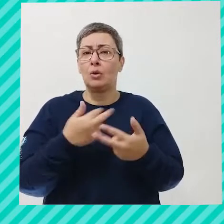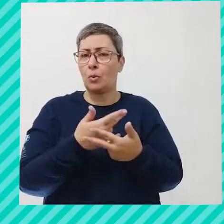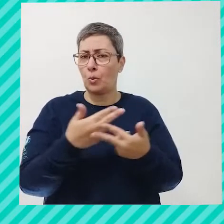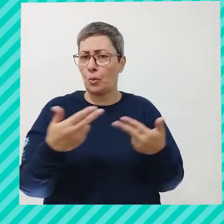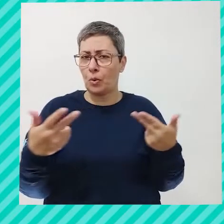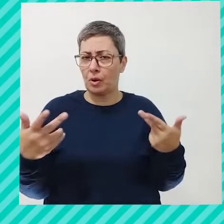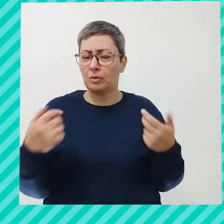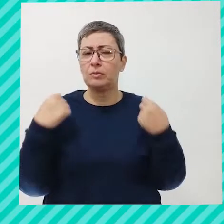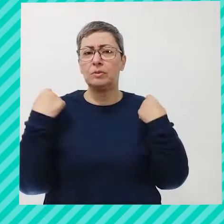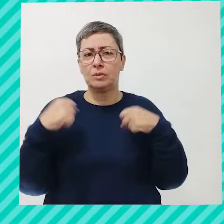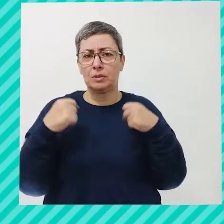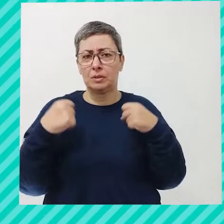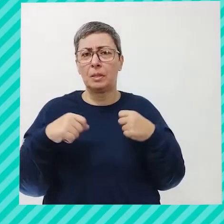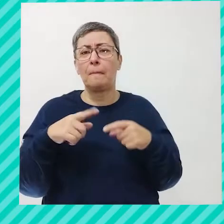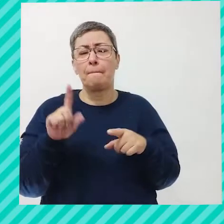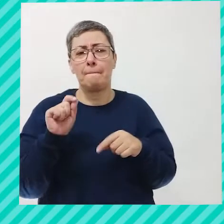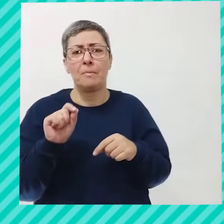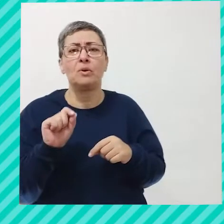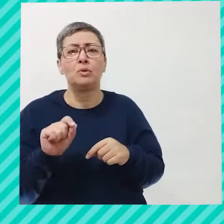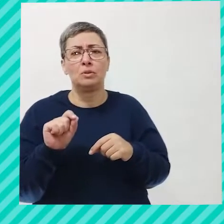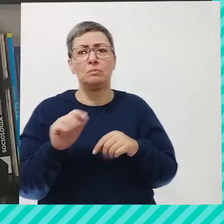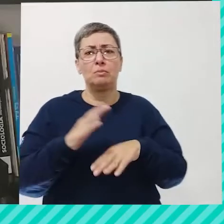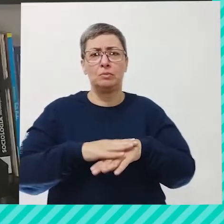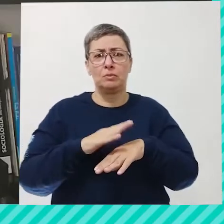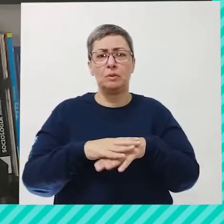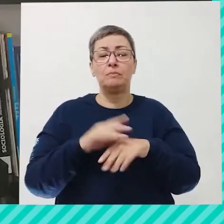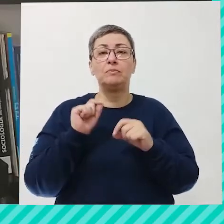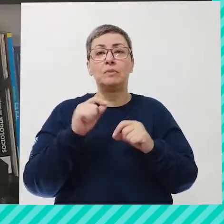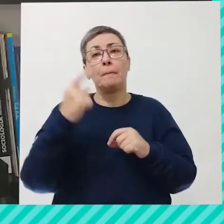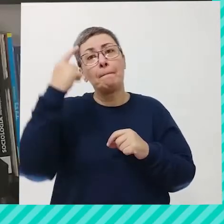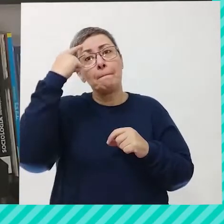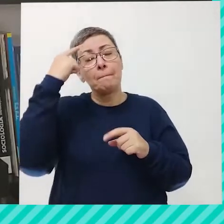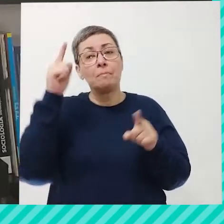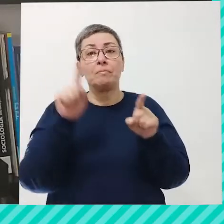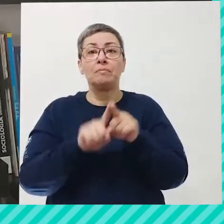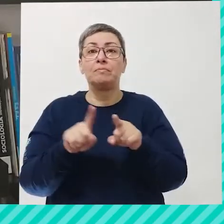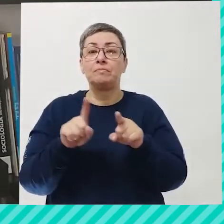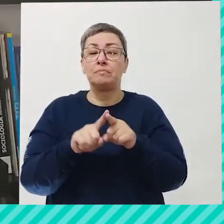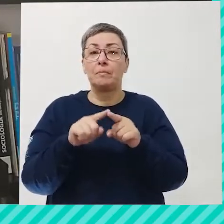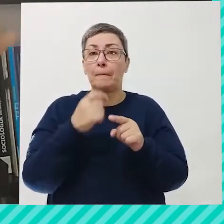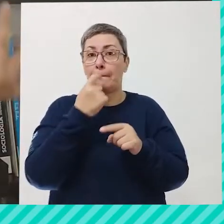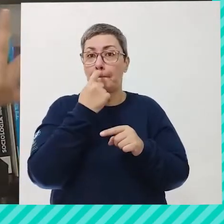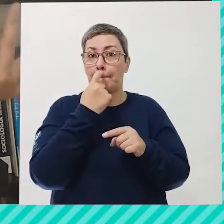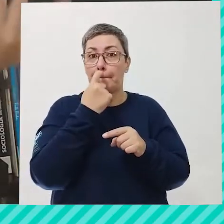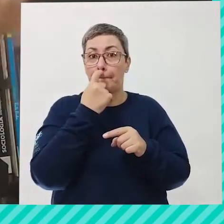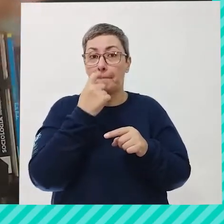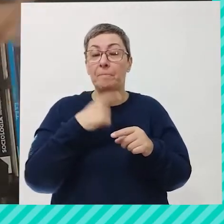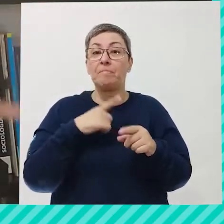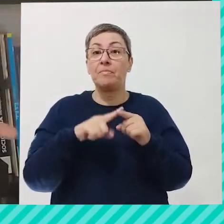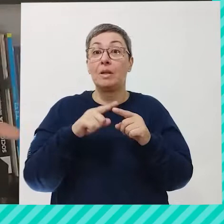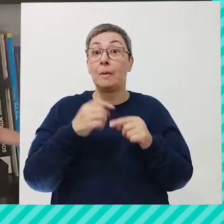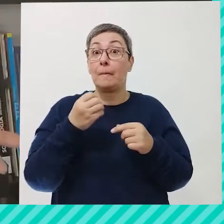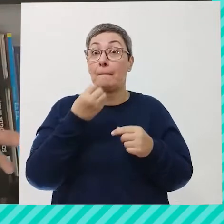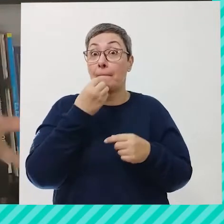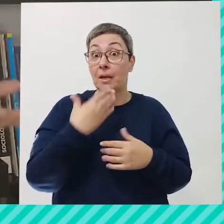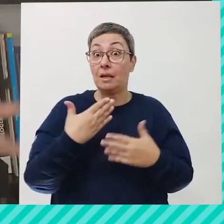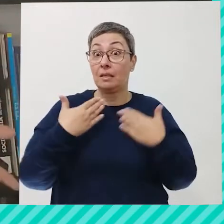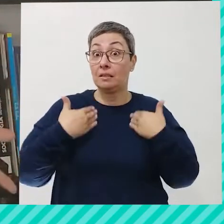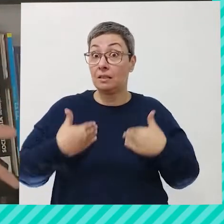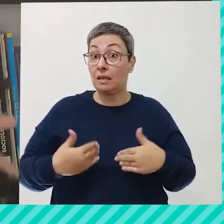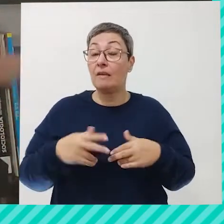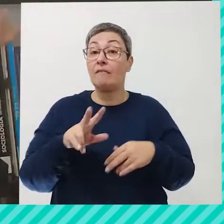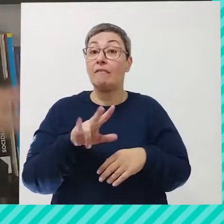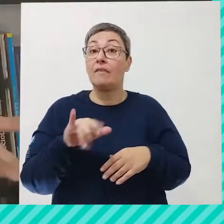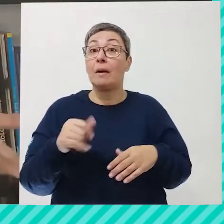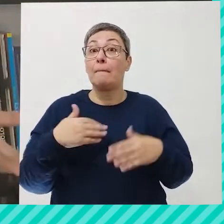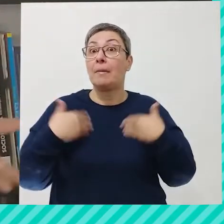outras atividades físicas mais aí que a gente pode realizar. Pensem também que além de fazer bem pro seu corpo, vai te